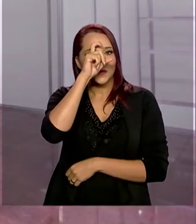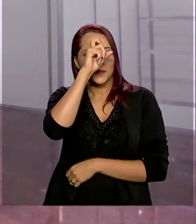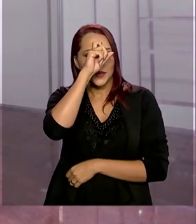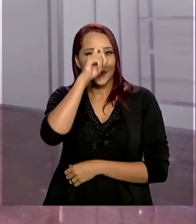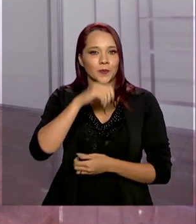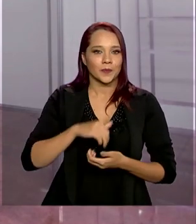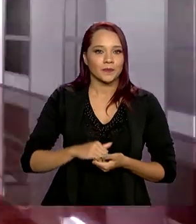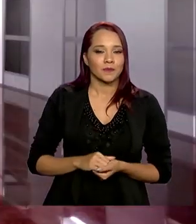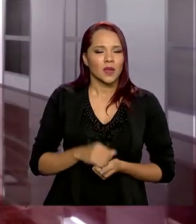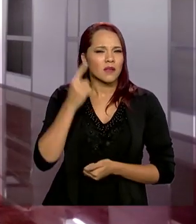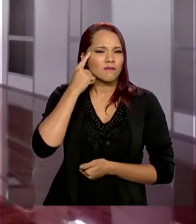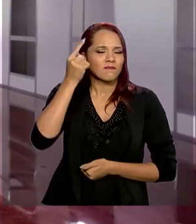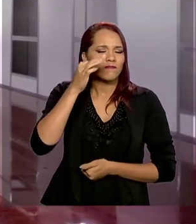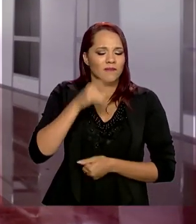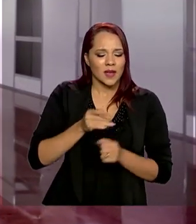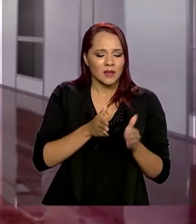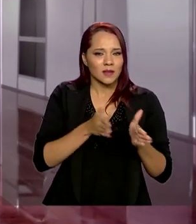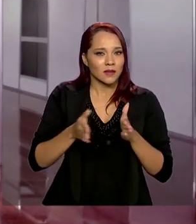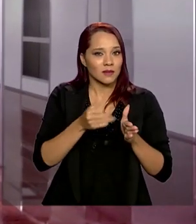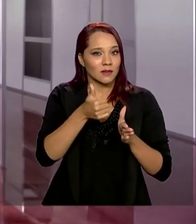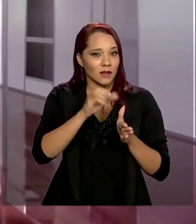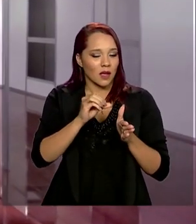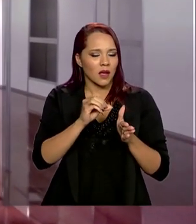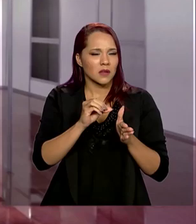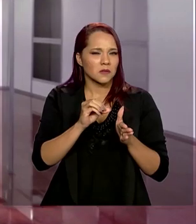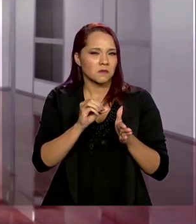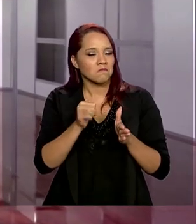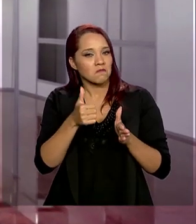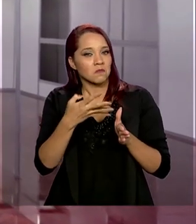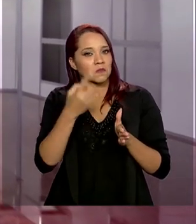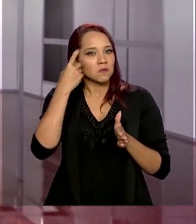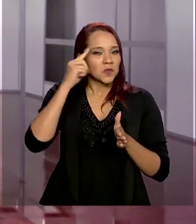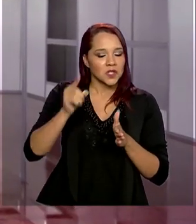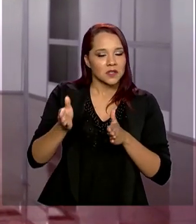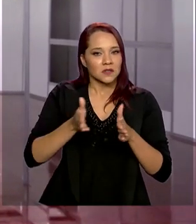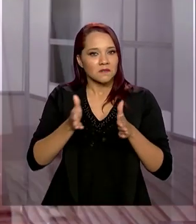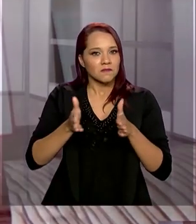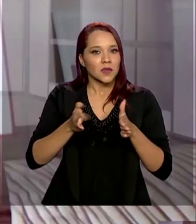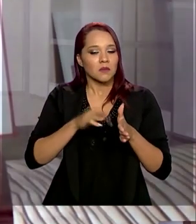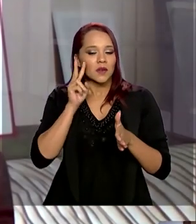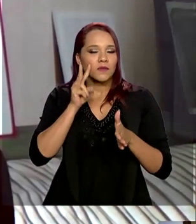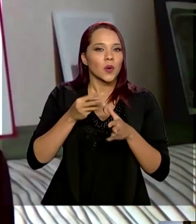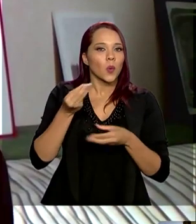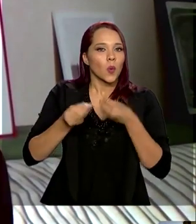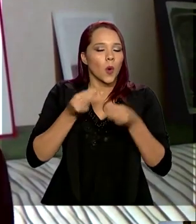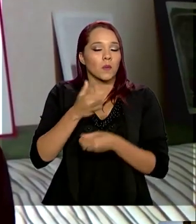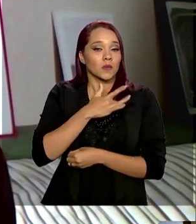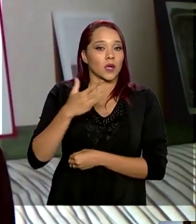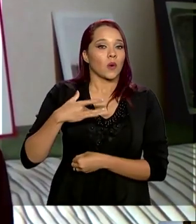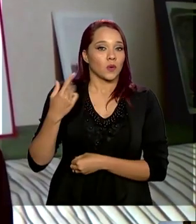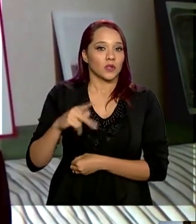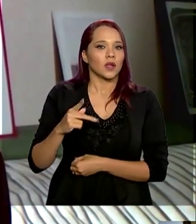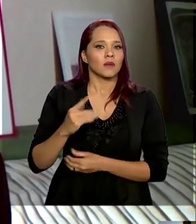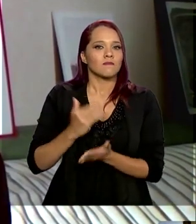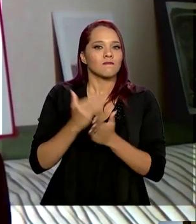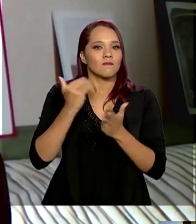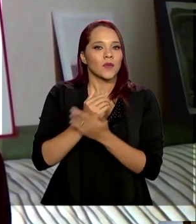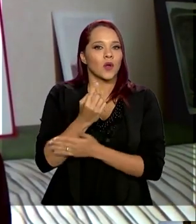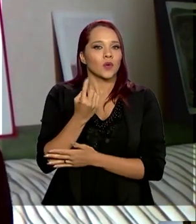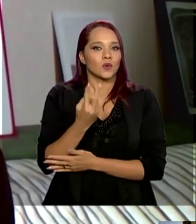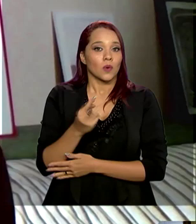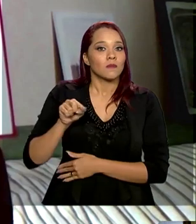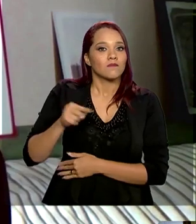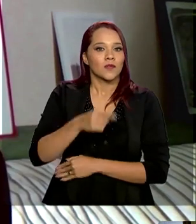A ideia é que eles passem o período de 10 a 14 dias ali para estabilizar o quadro de saúde. Mais de 2 mil